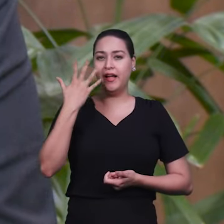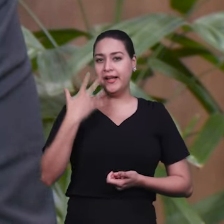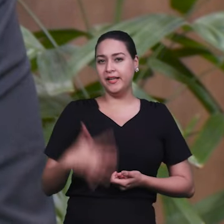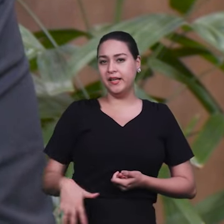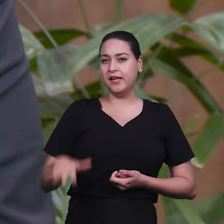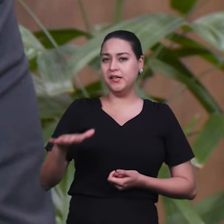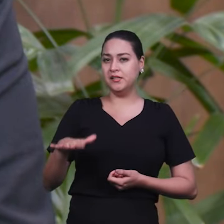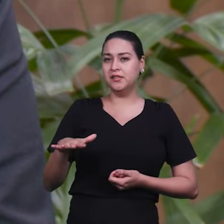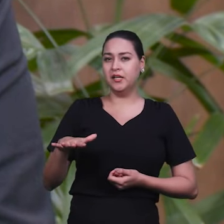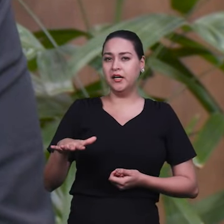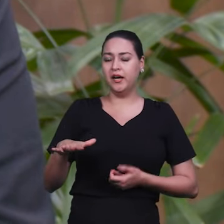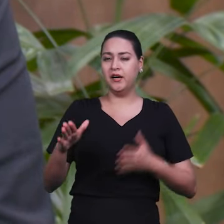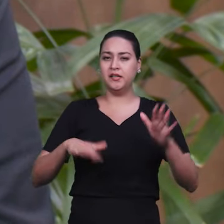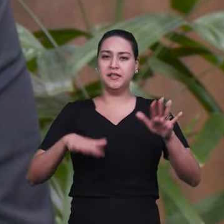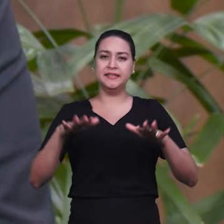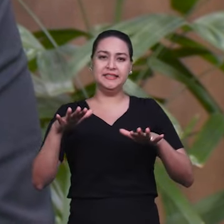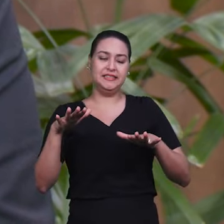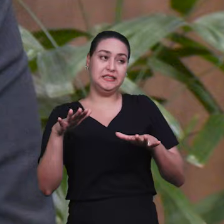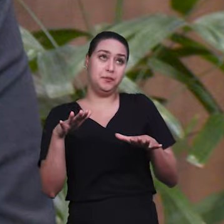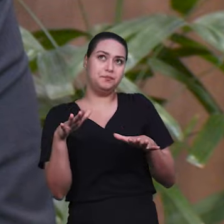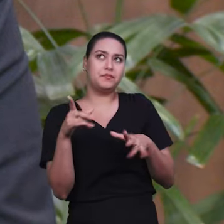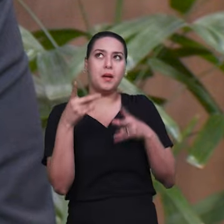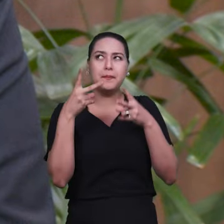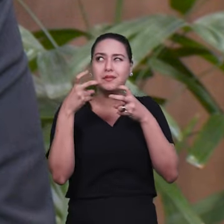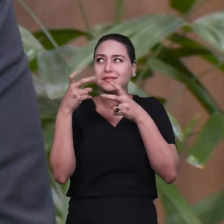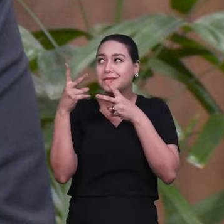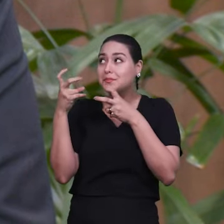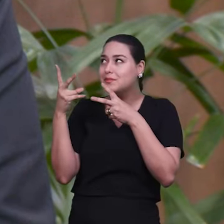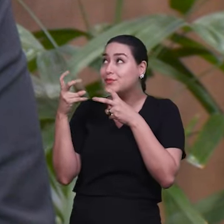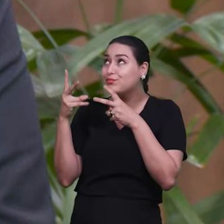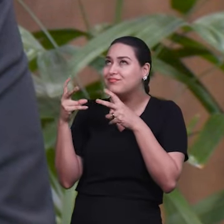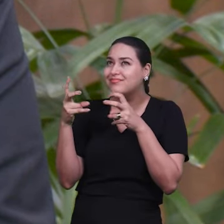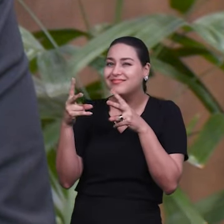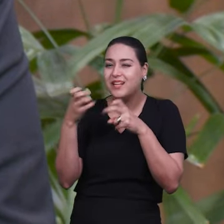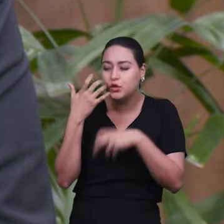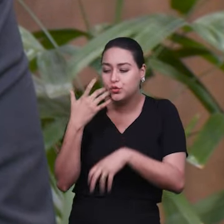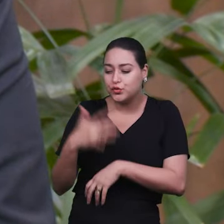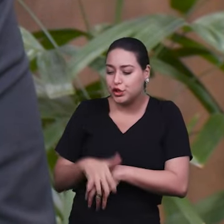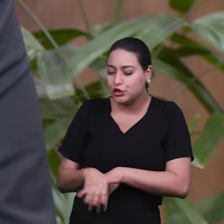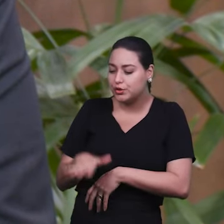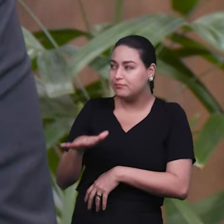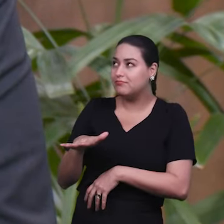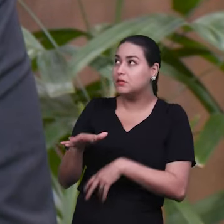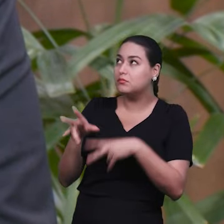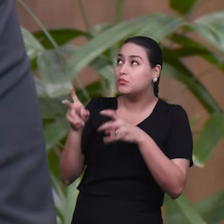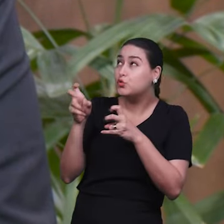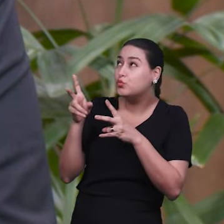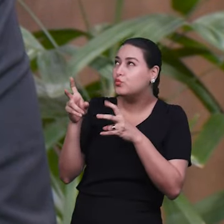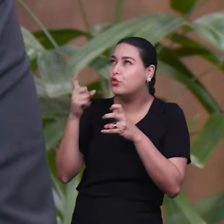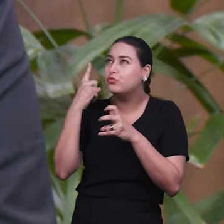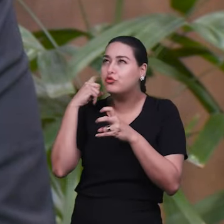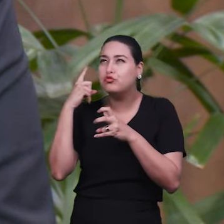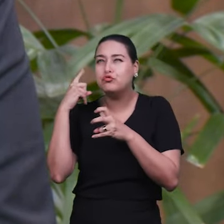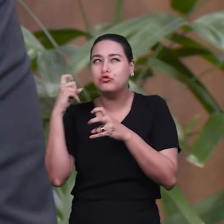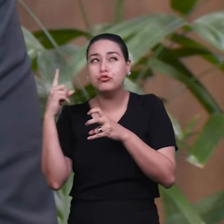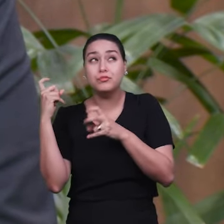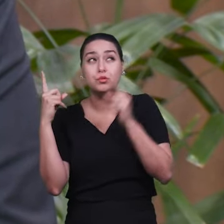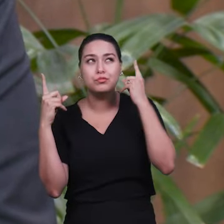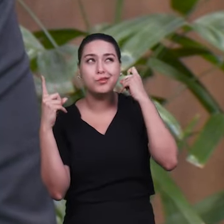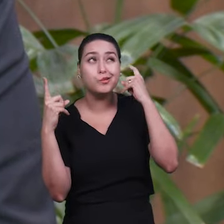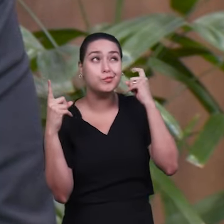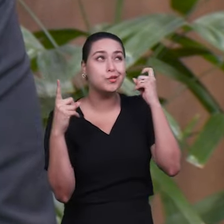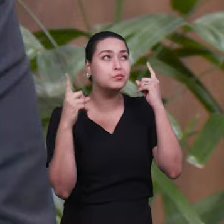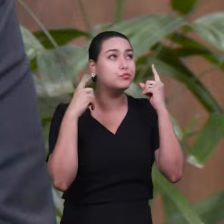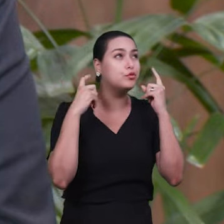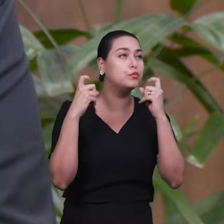próprio ambiente onde ela convive. Então, assim, já de pequenininho, inclusive, a gente aqui não